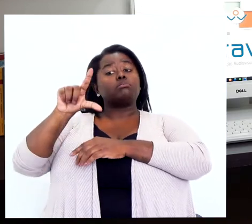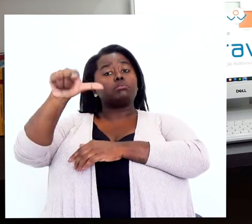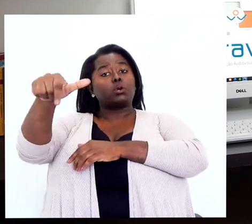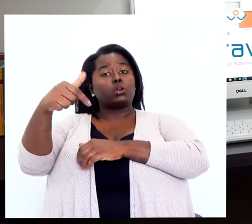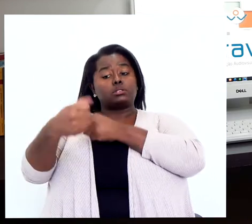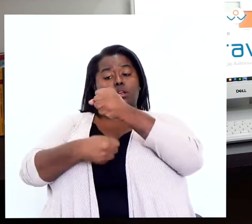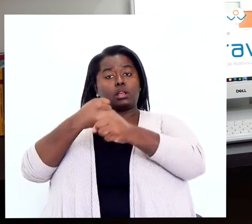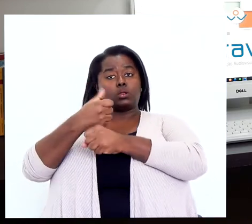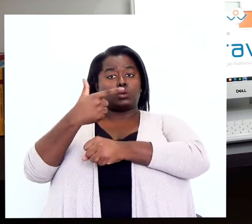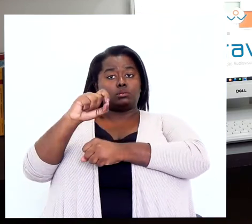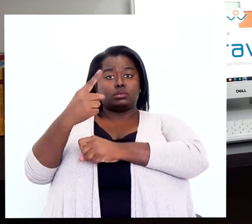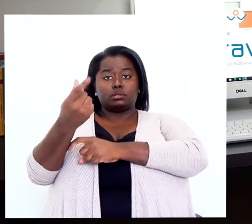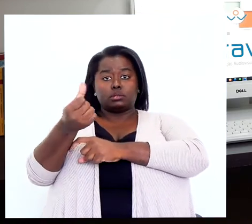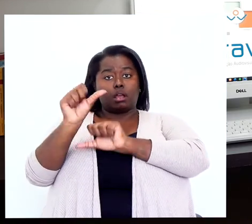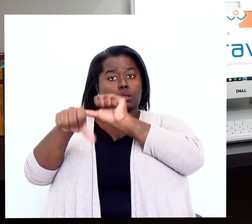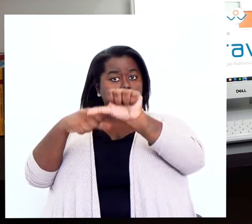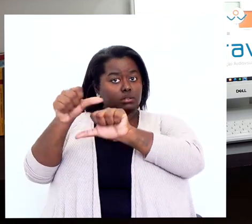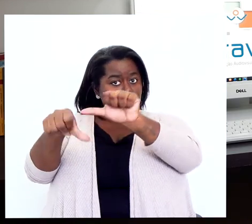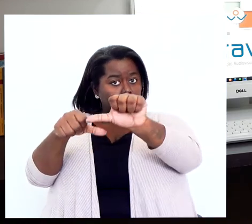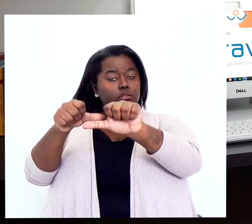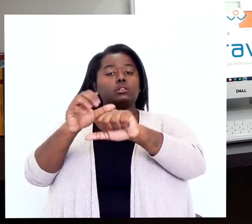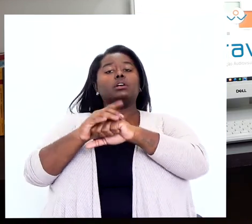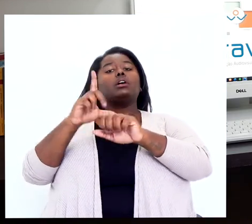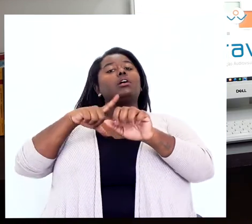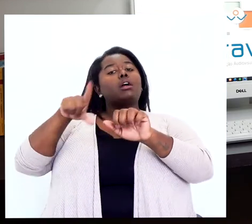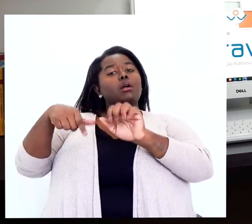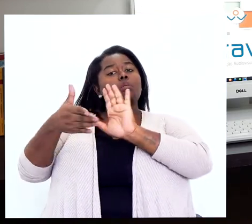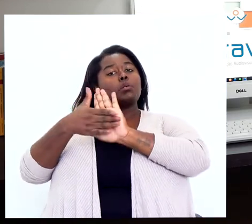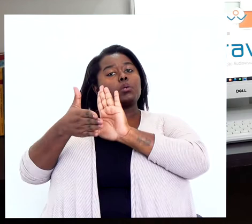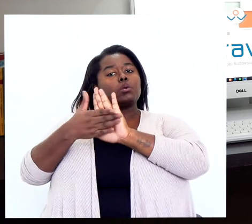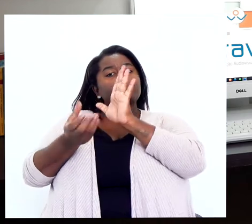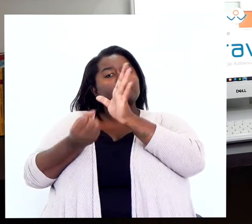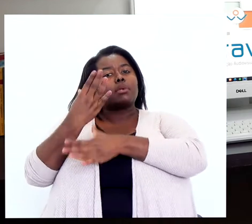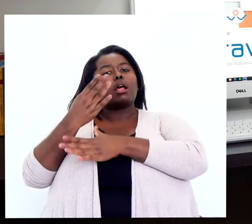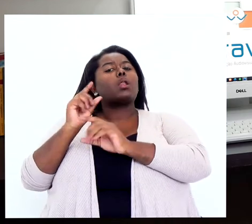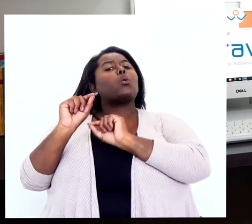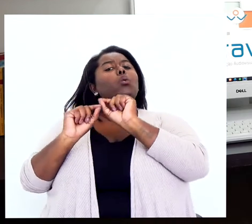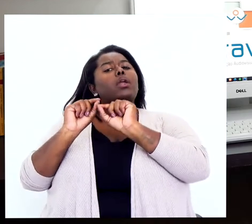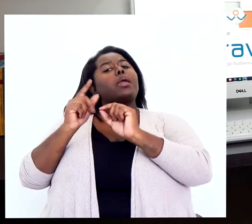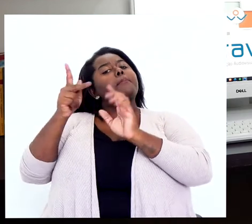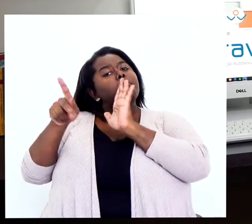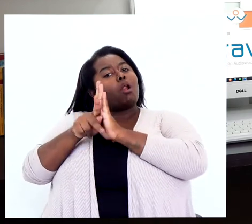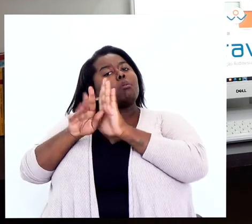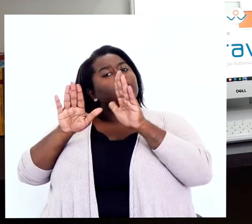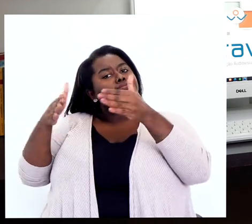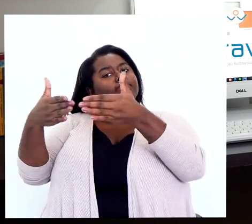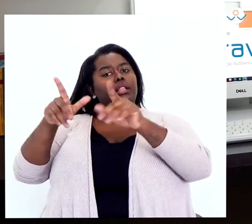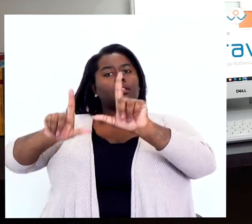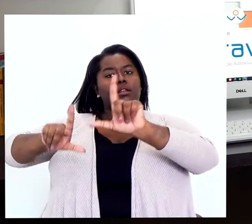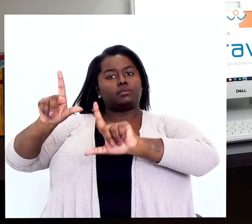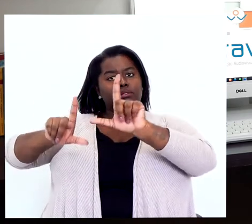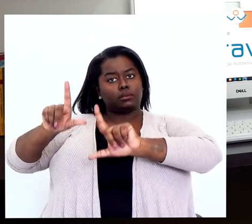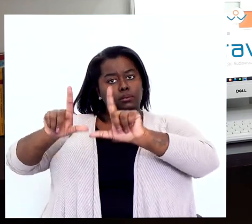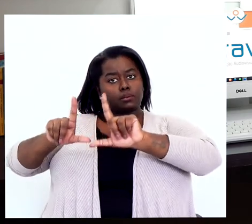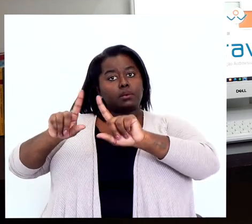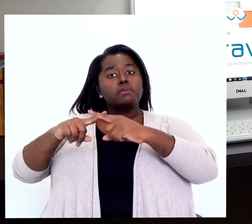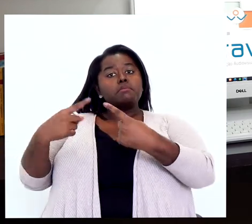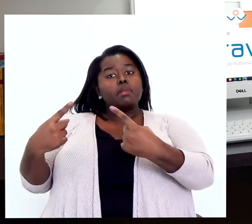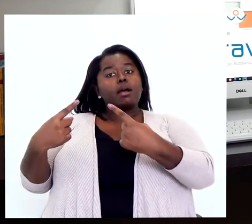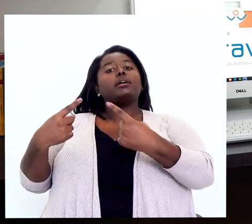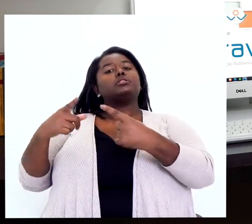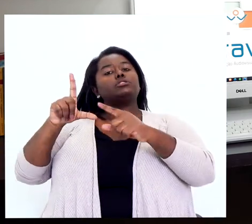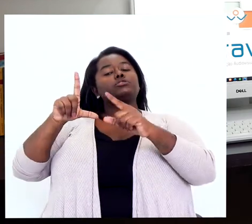e foi atualizada em 2016, foi uma proposta criada para a televisão, só que o